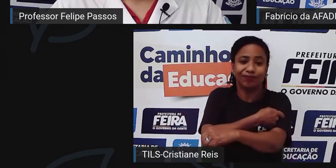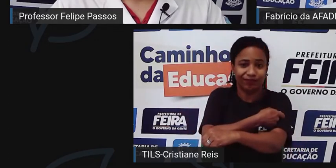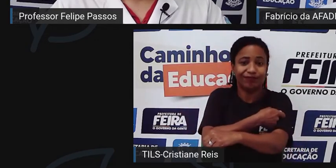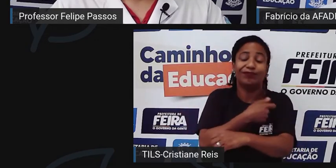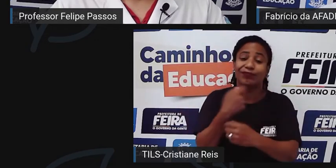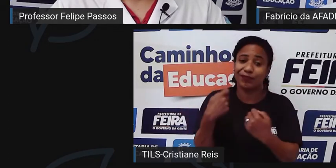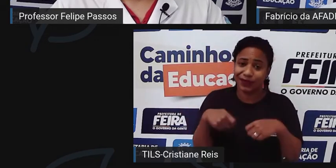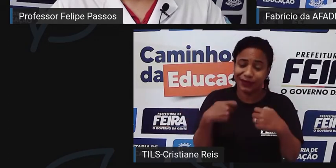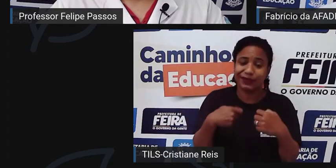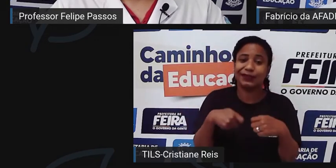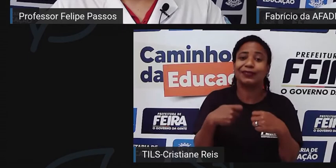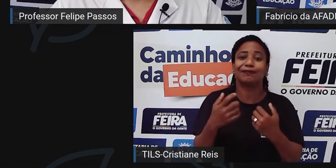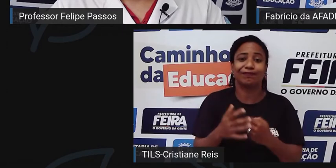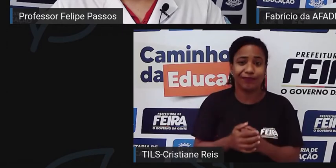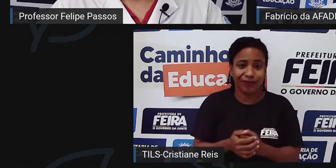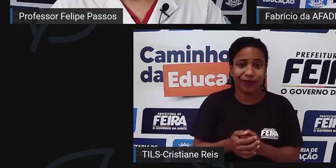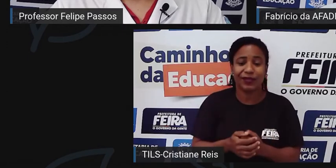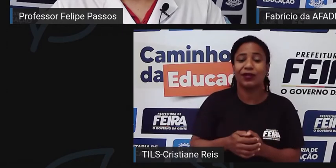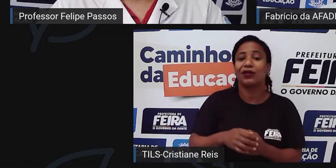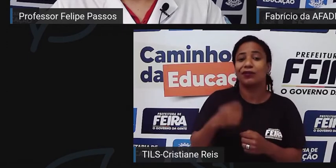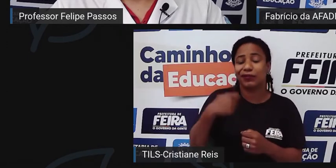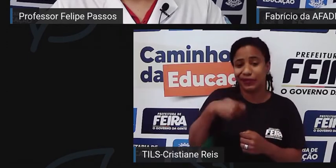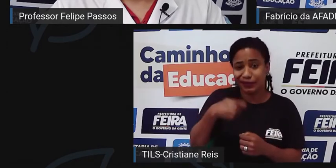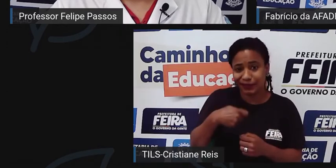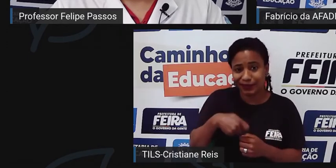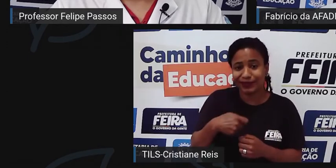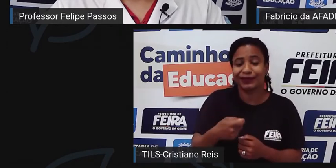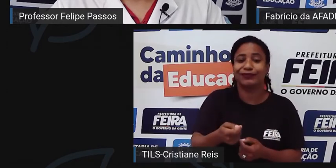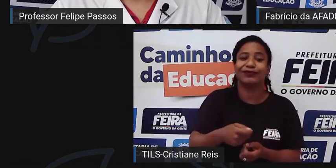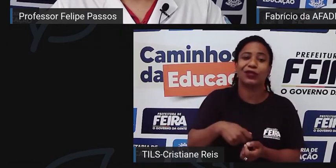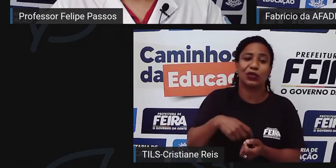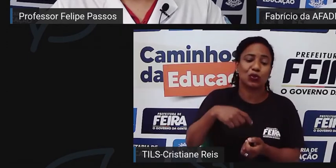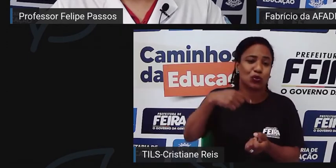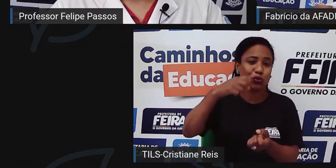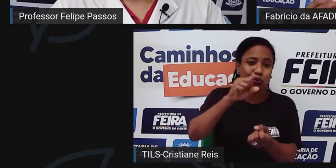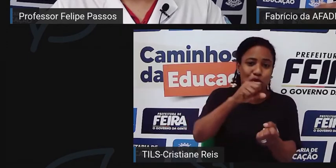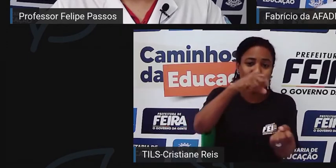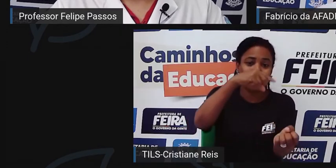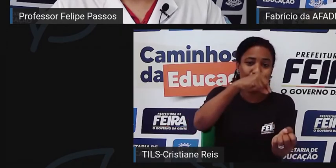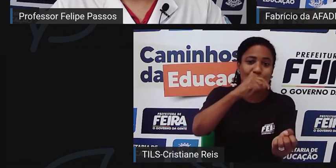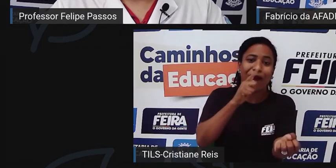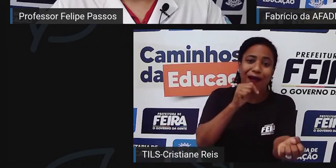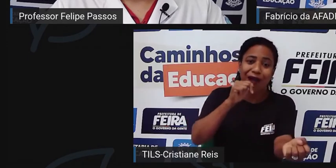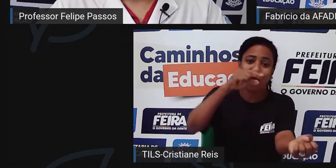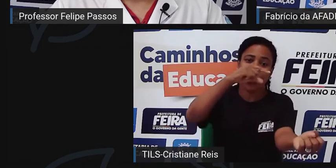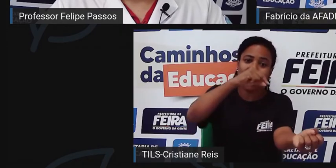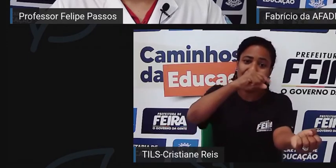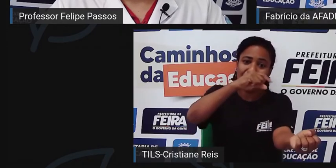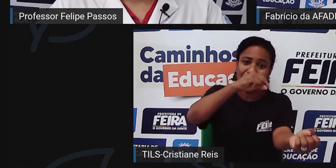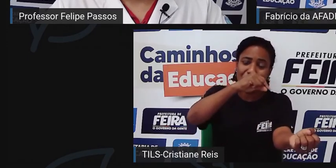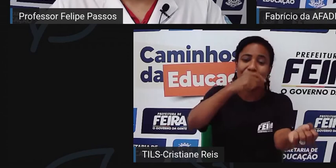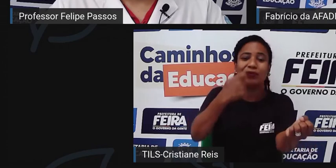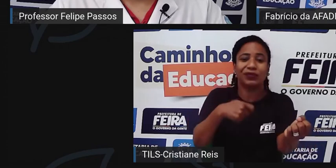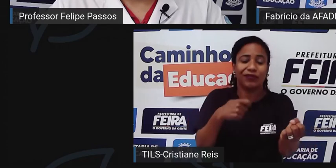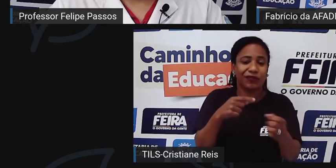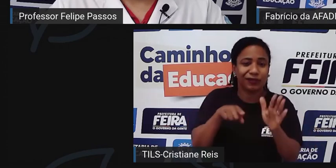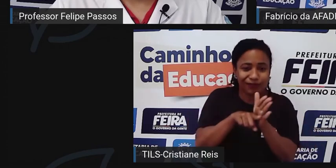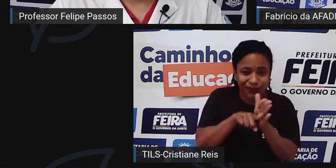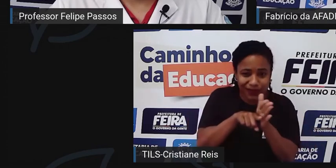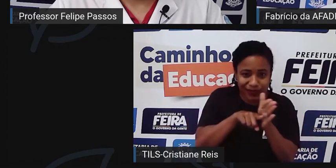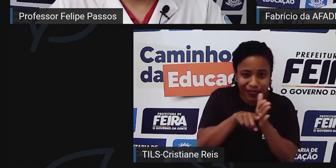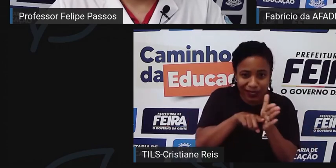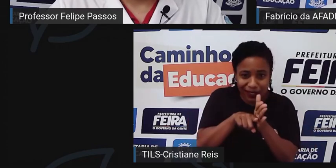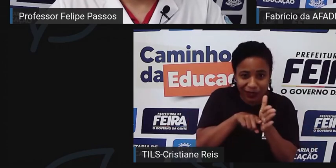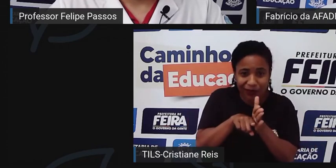momento ali de hidratação venosa, de fazer exame, para ver se sua hemoglobina baixou, para ver se você vai precisar de uma